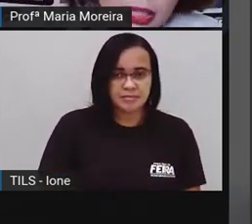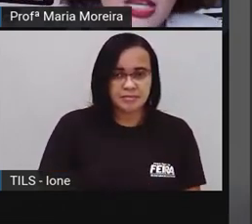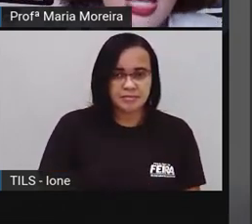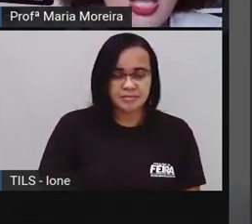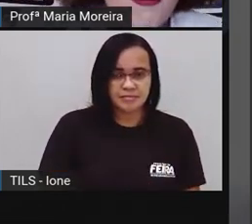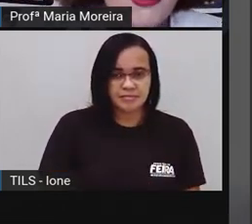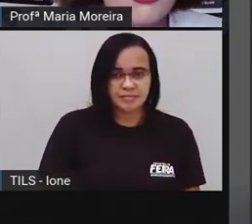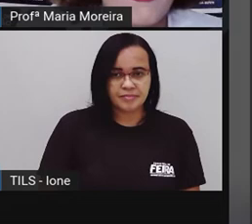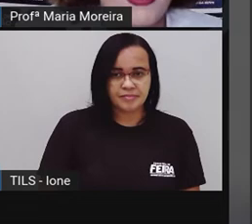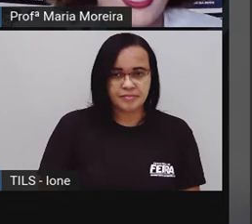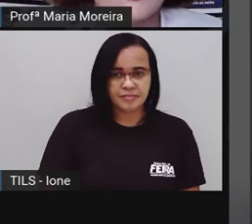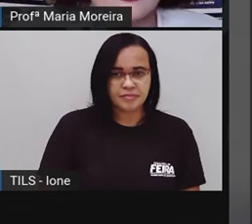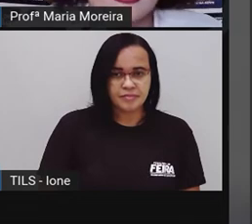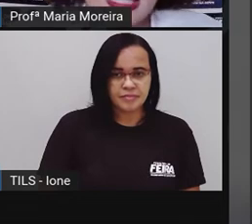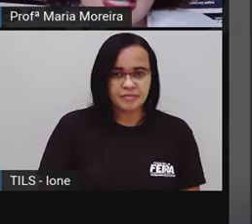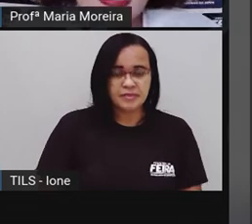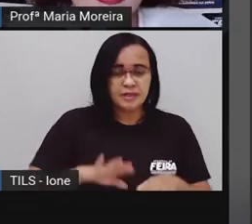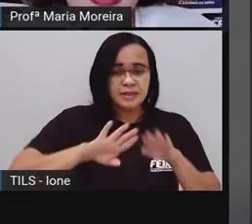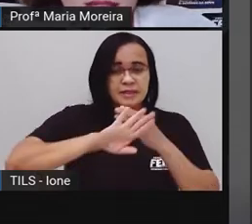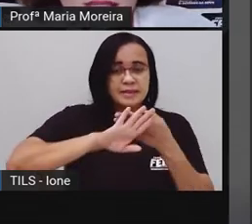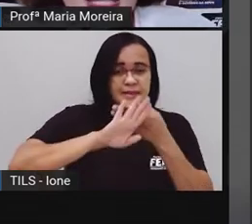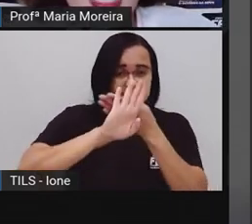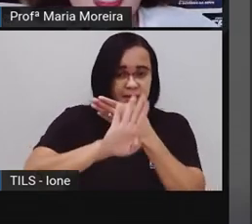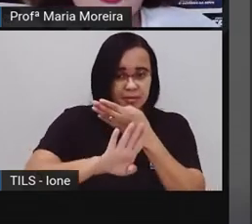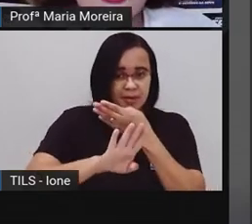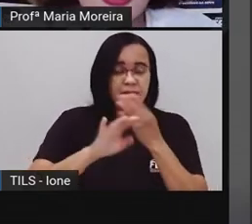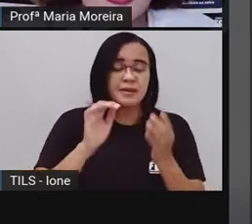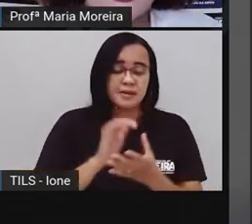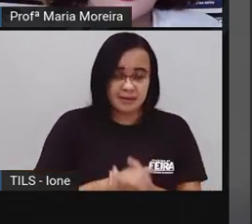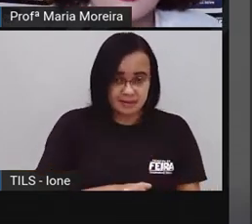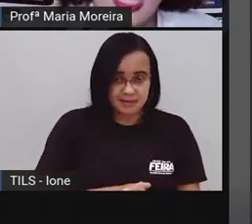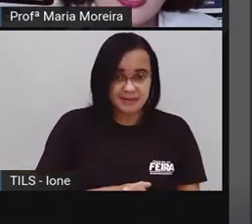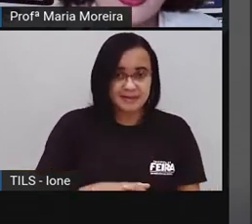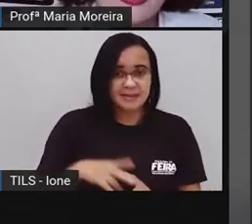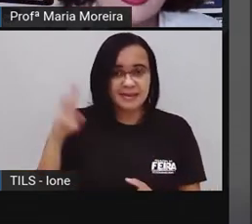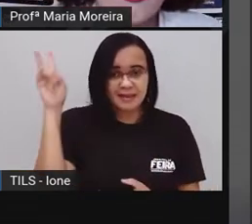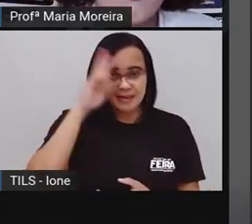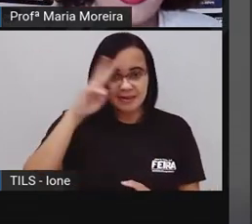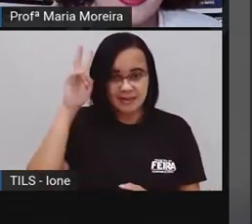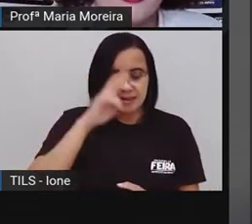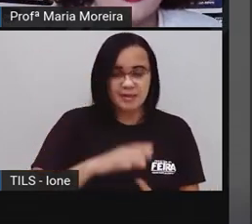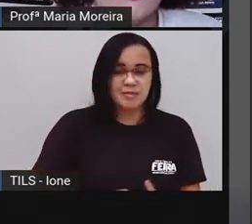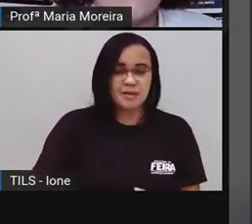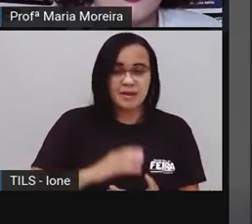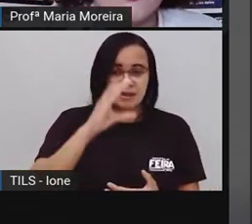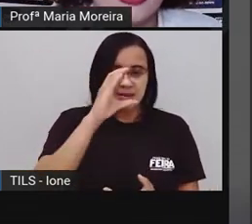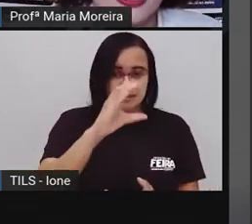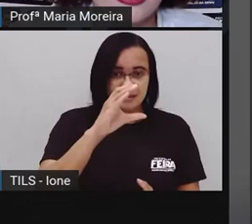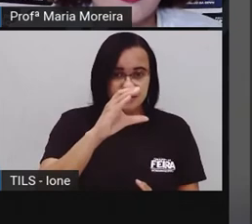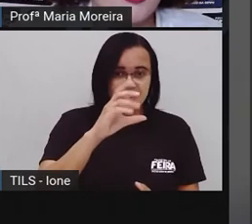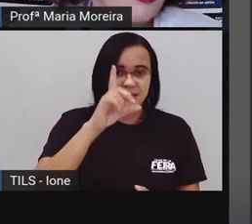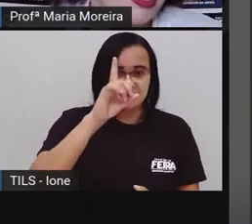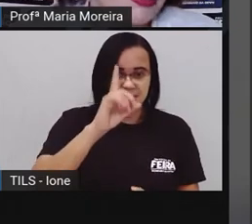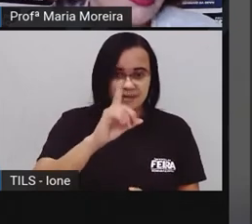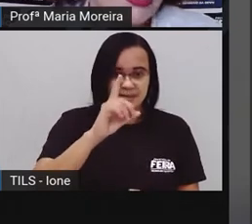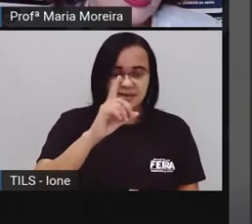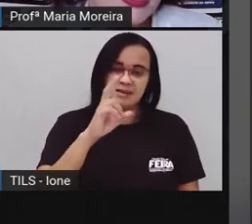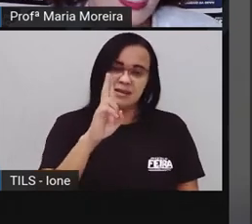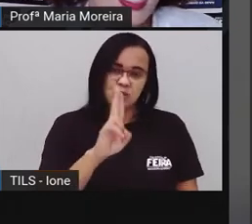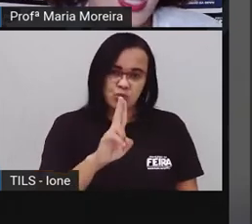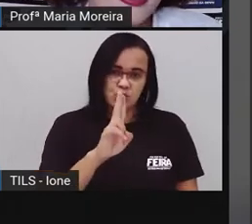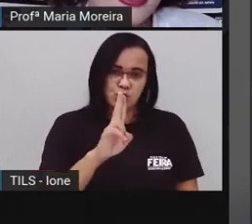isso aqui? Eu posso separar centena, dezena e unidade. unidade. Então, eu vou pegar aqui, ó, posso fazer assim primeiro,